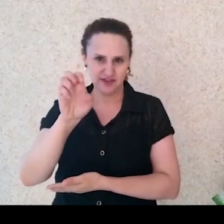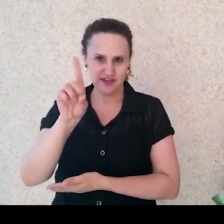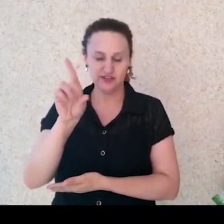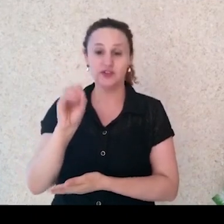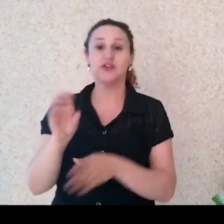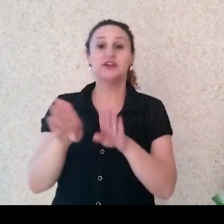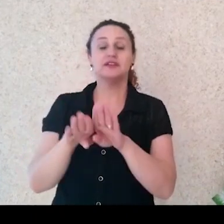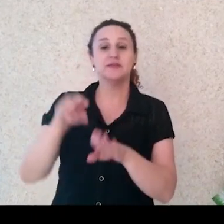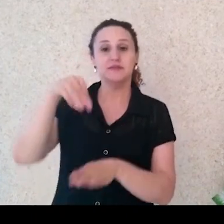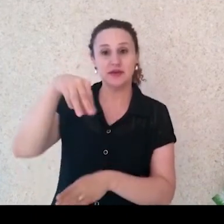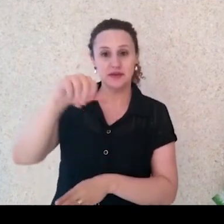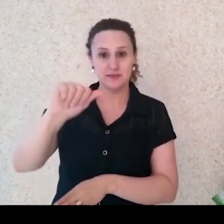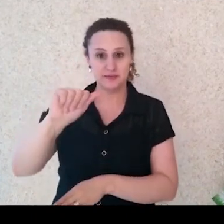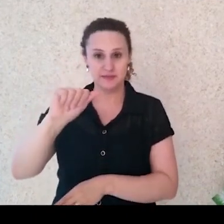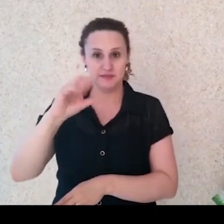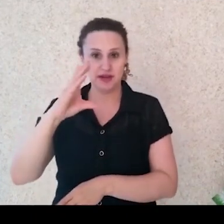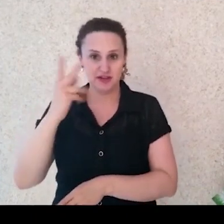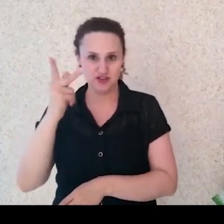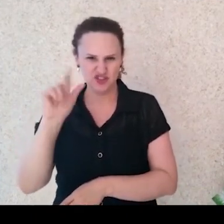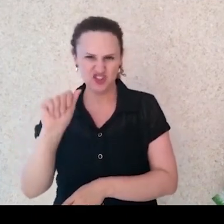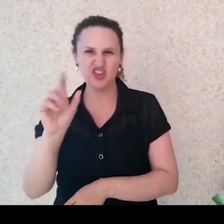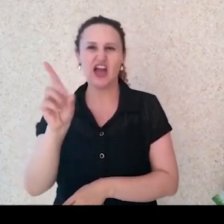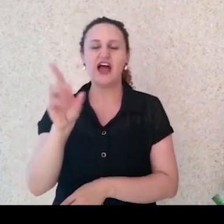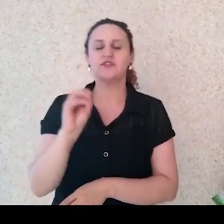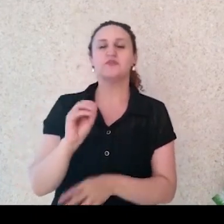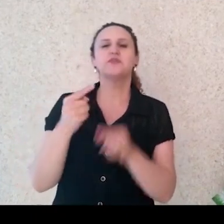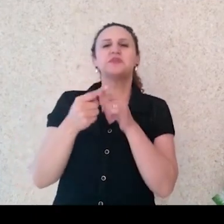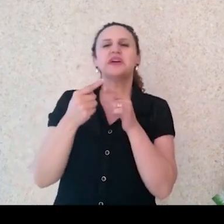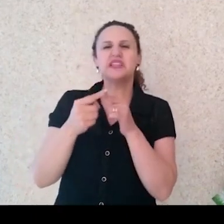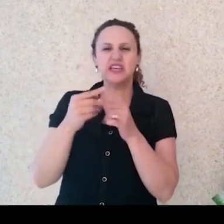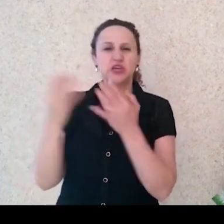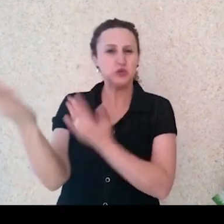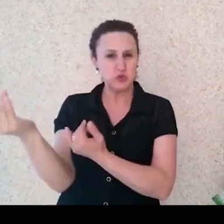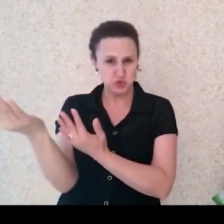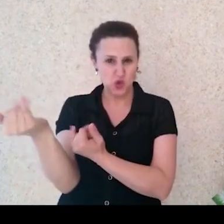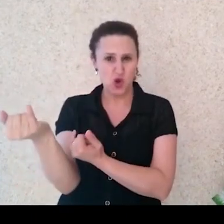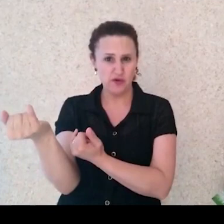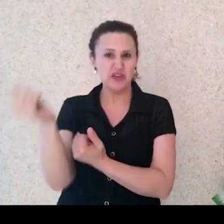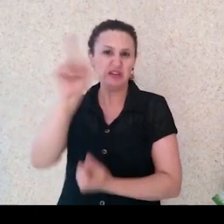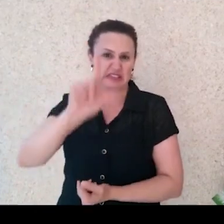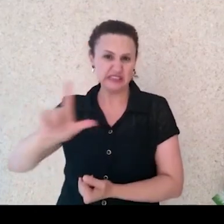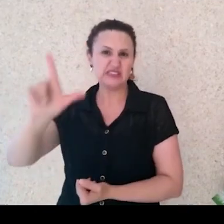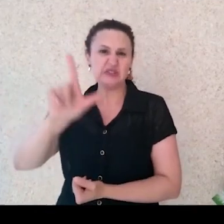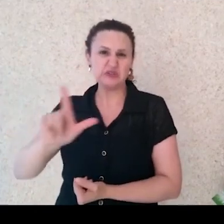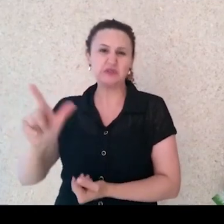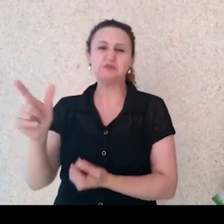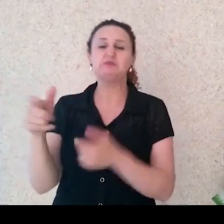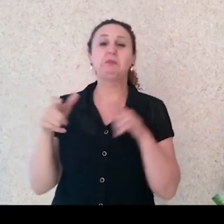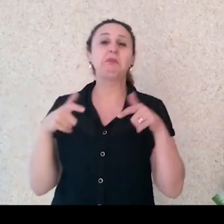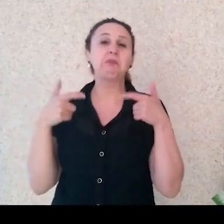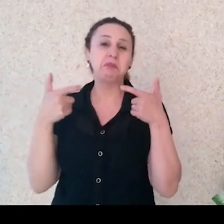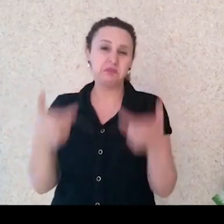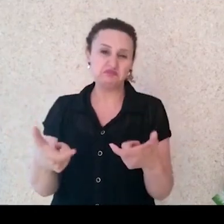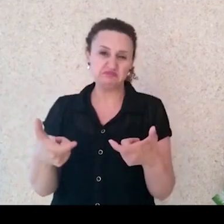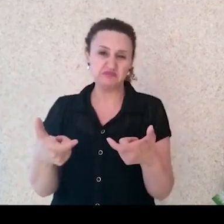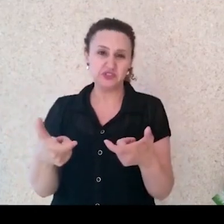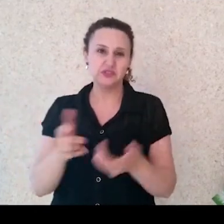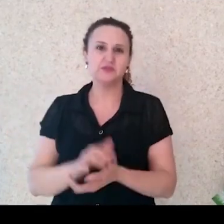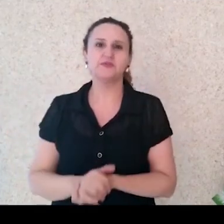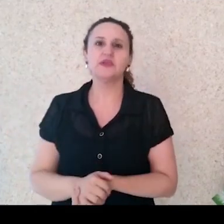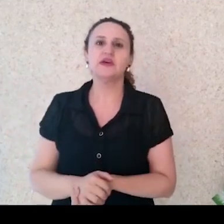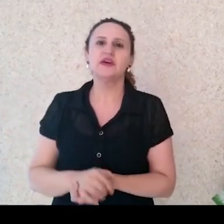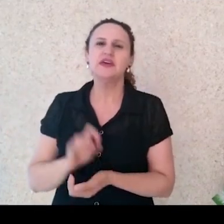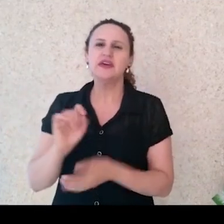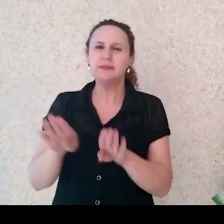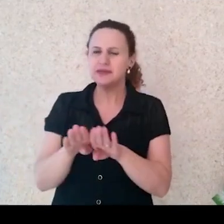gera jovens que acham literatura um saco. A opinião do Felipe Neto surtiu efeito na internet e